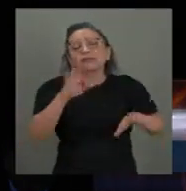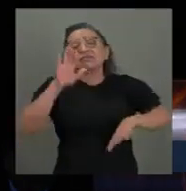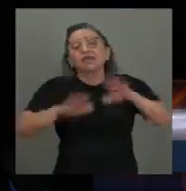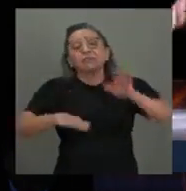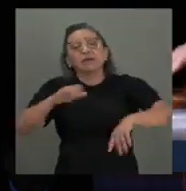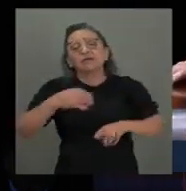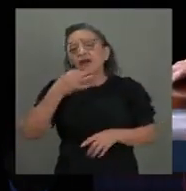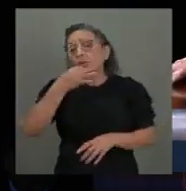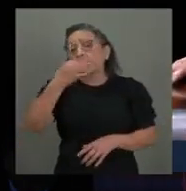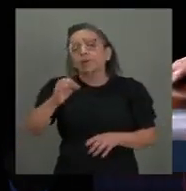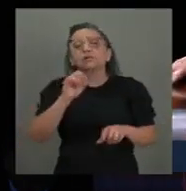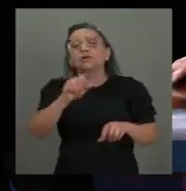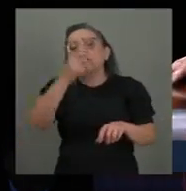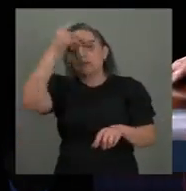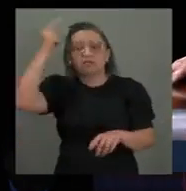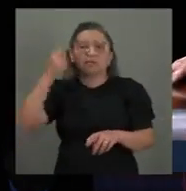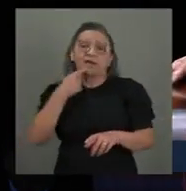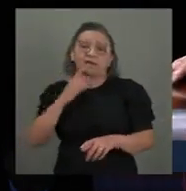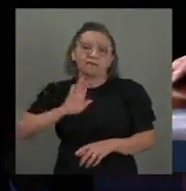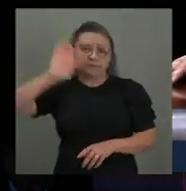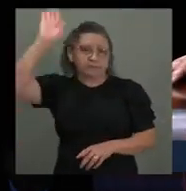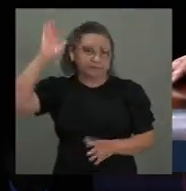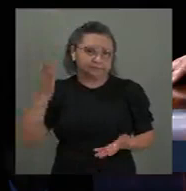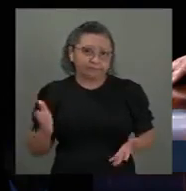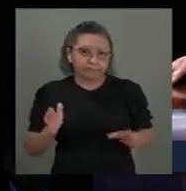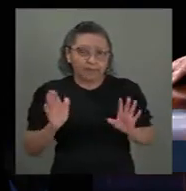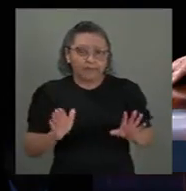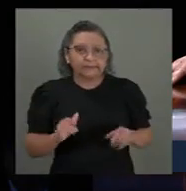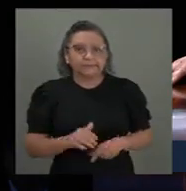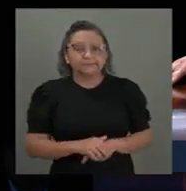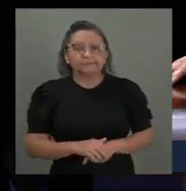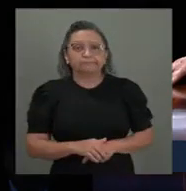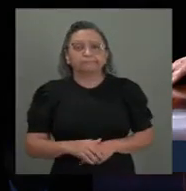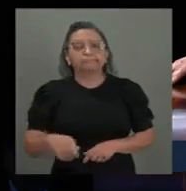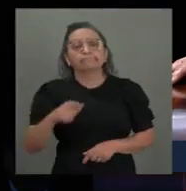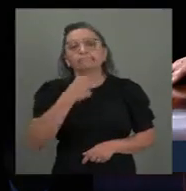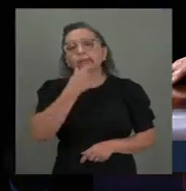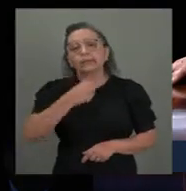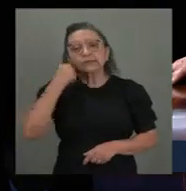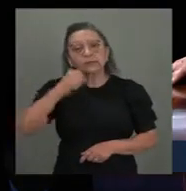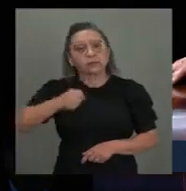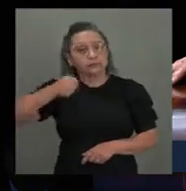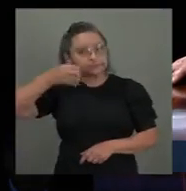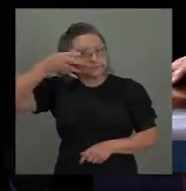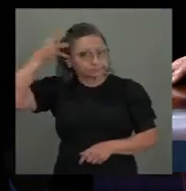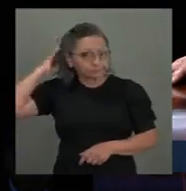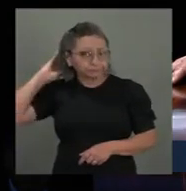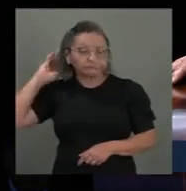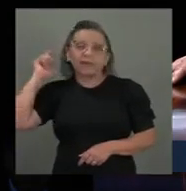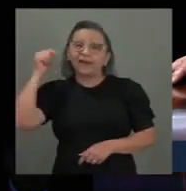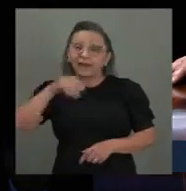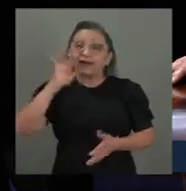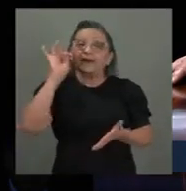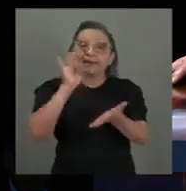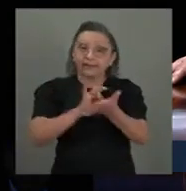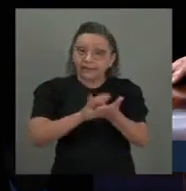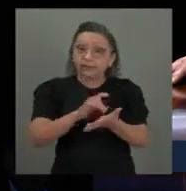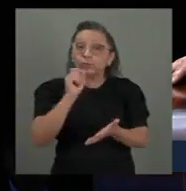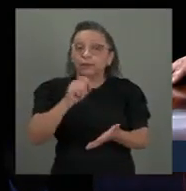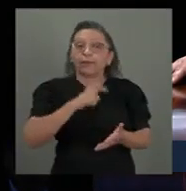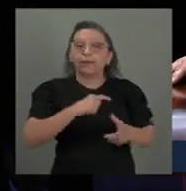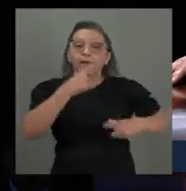de quem está falando. No entanto, senador Venezeno, a realidade é que a guerra